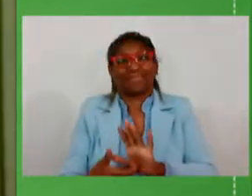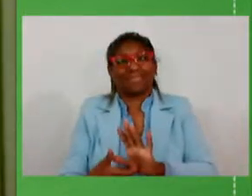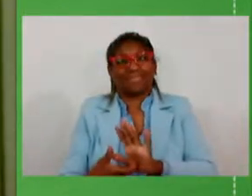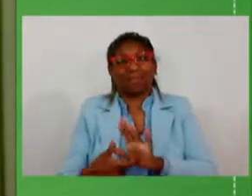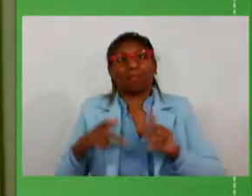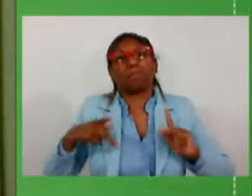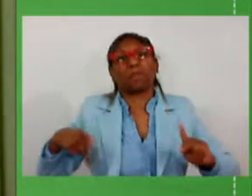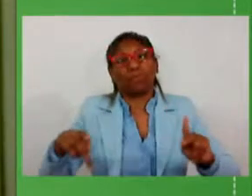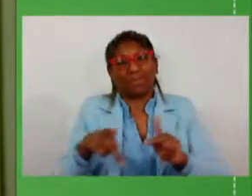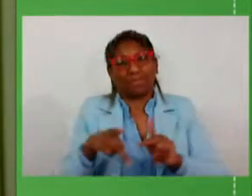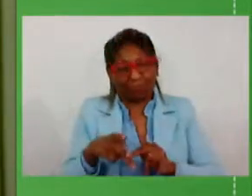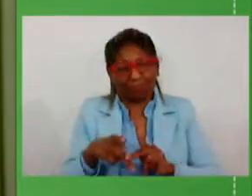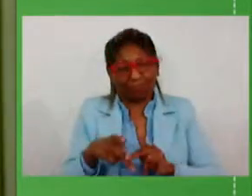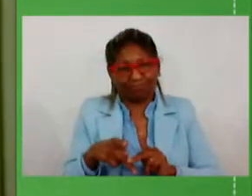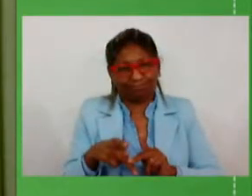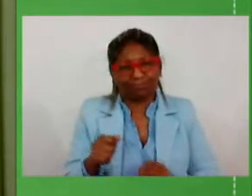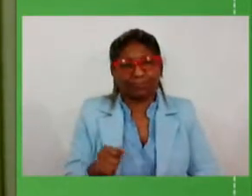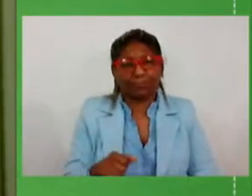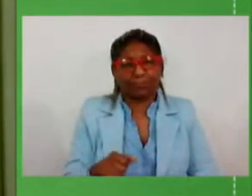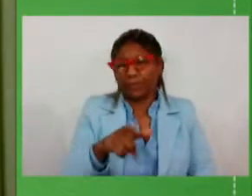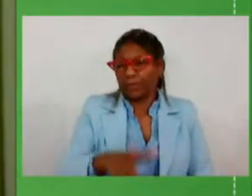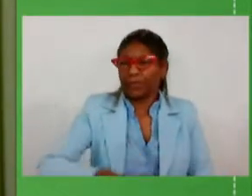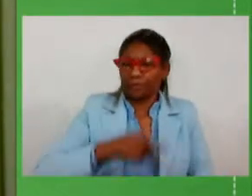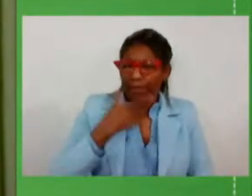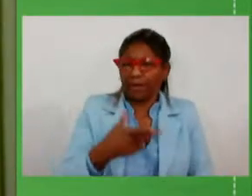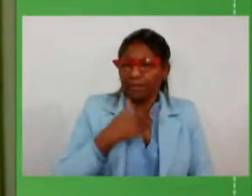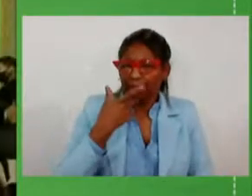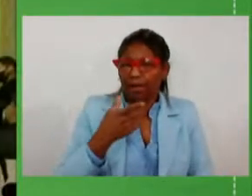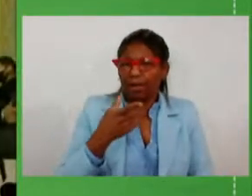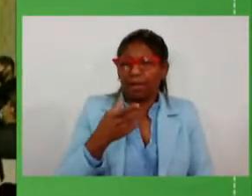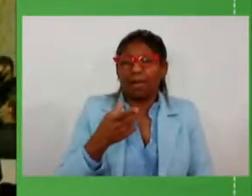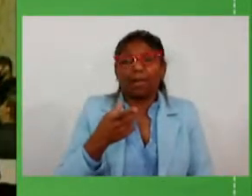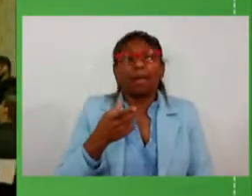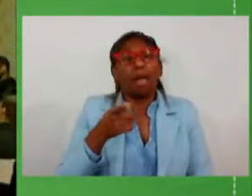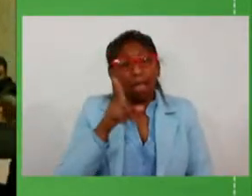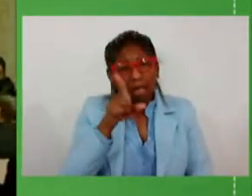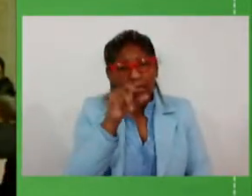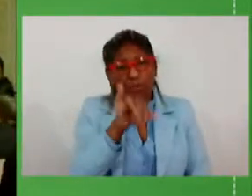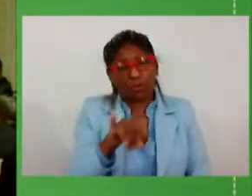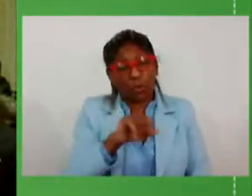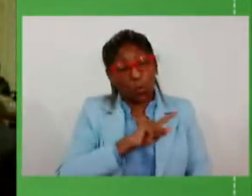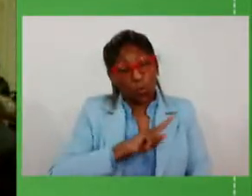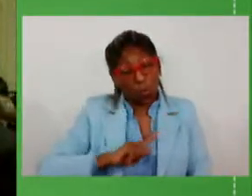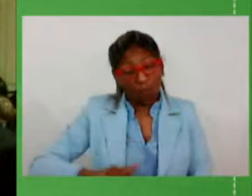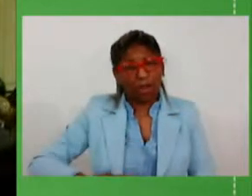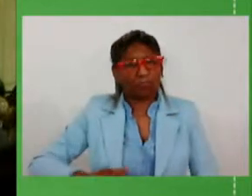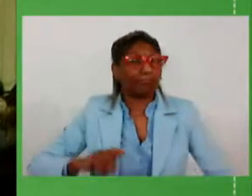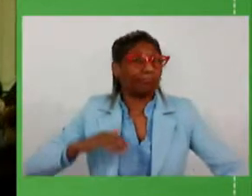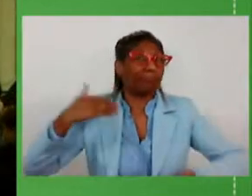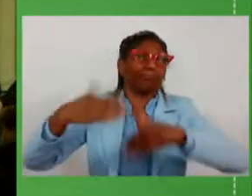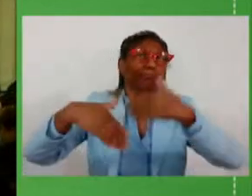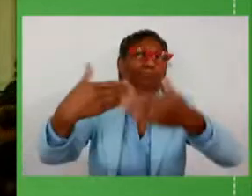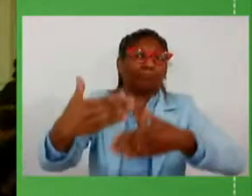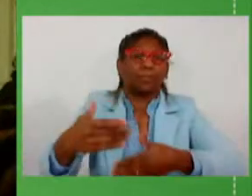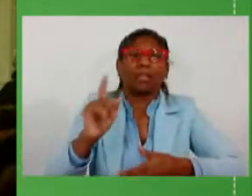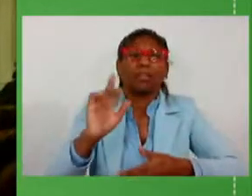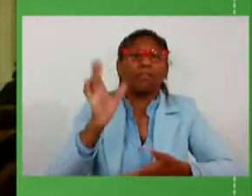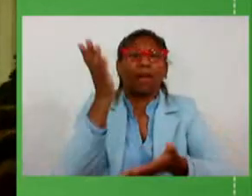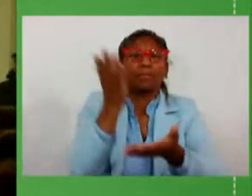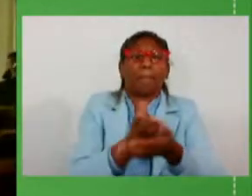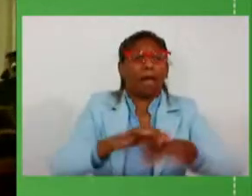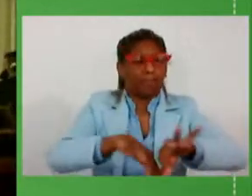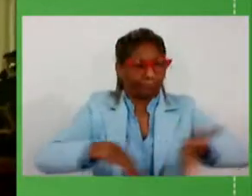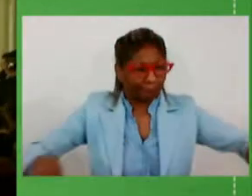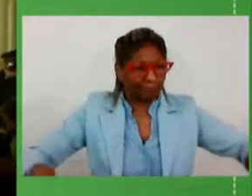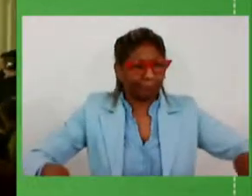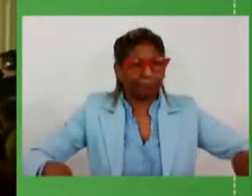o senhor fala e não cansa de falar porque é importante dizer o seu governo é um governo evolutivo e não de ruptura o Rio Grande do